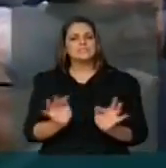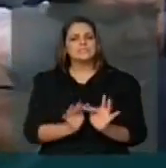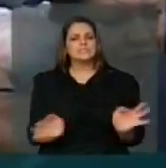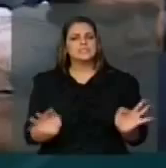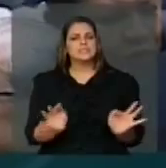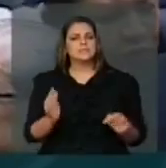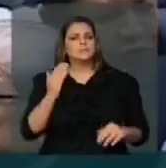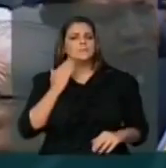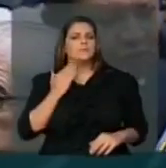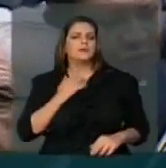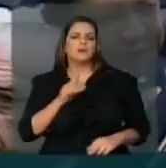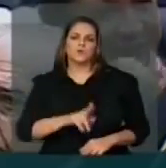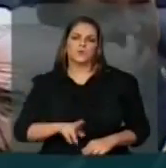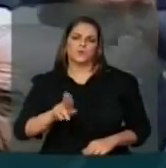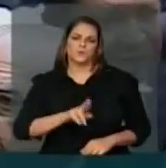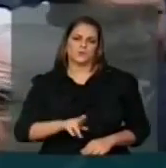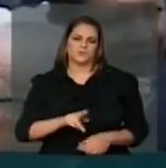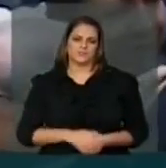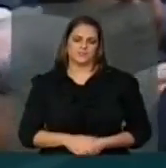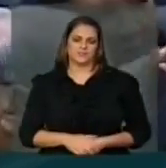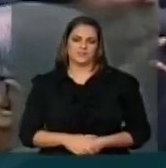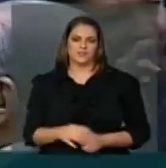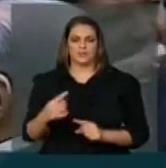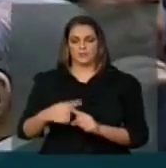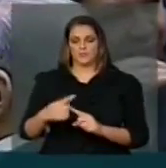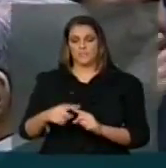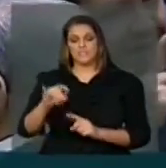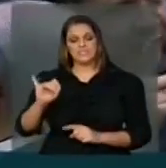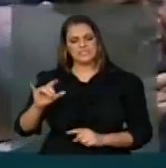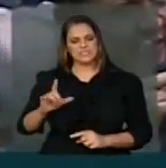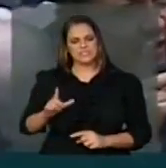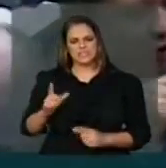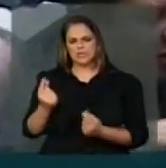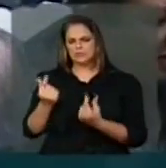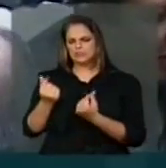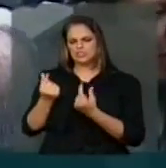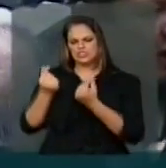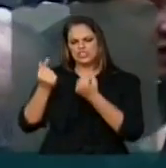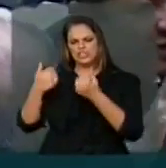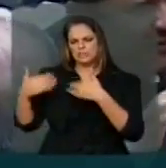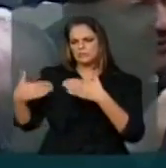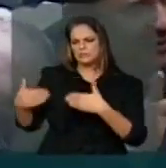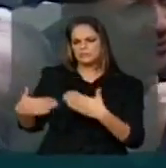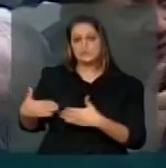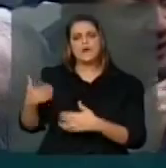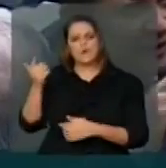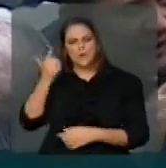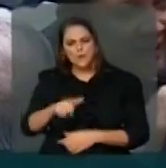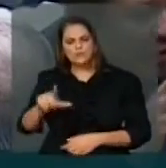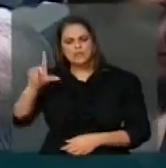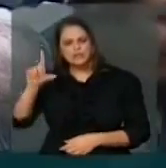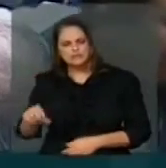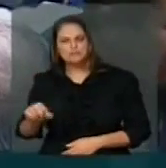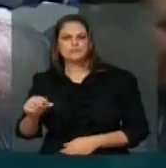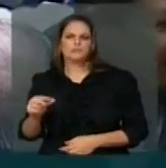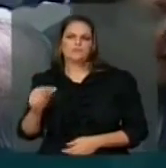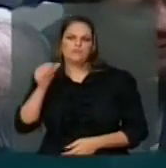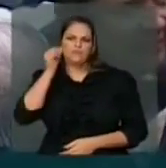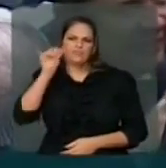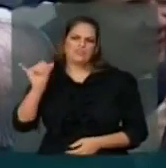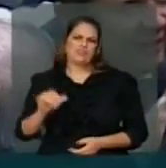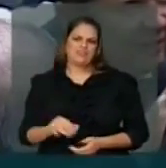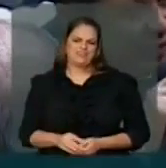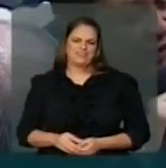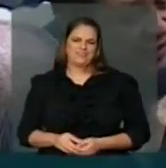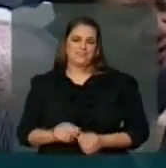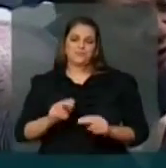correntistas conseguem ter as isenções necessárias para evitar esses aumentos. Portanto, essa é uma